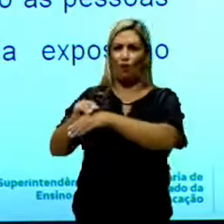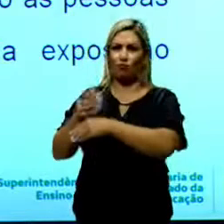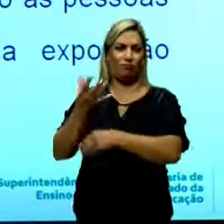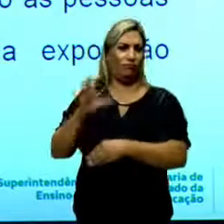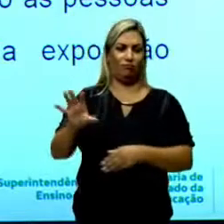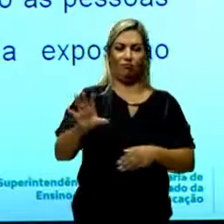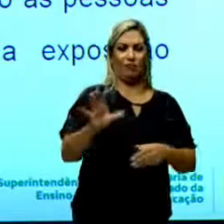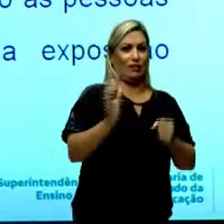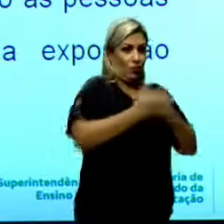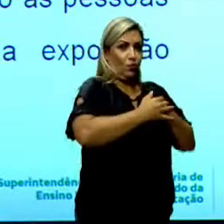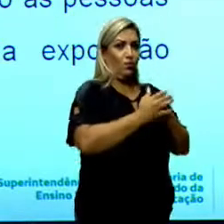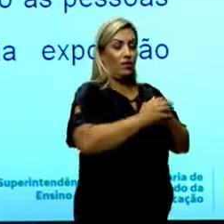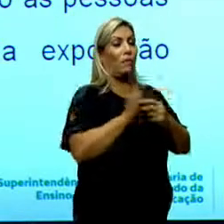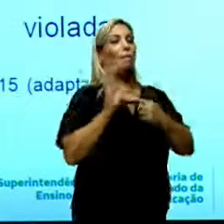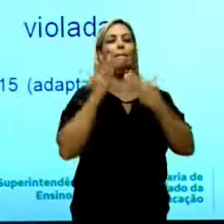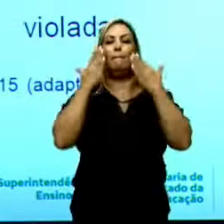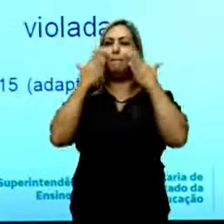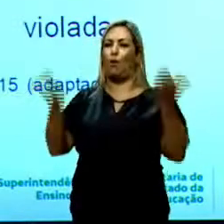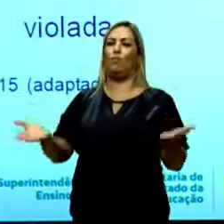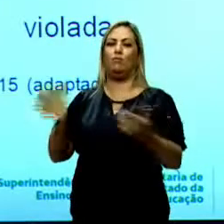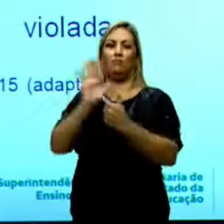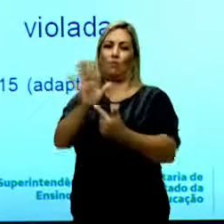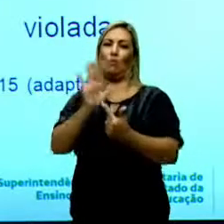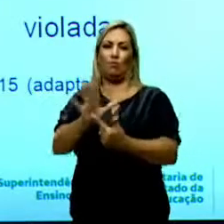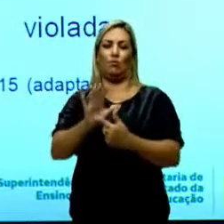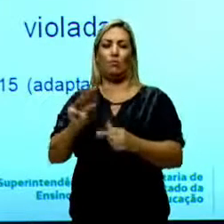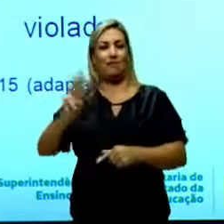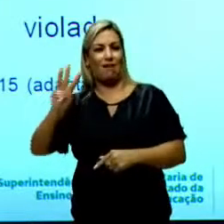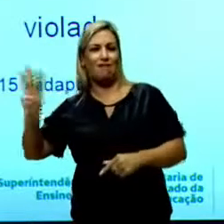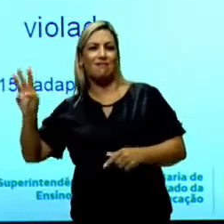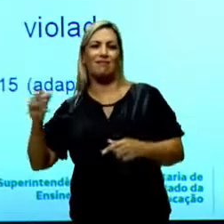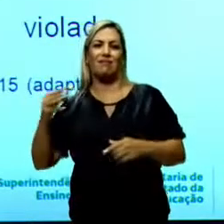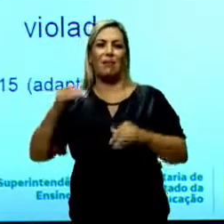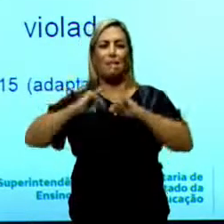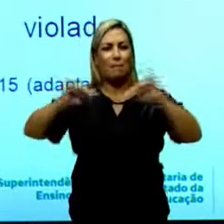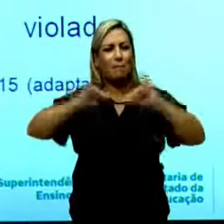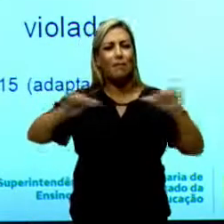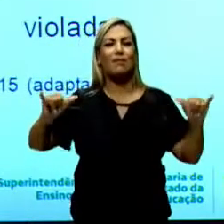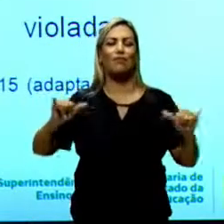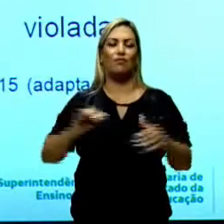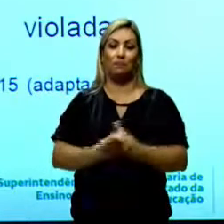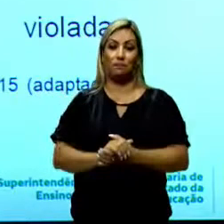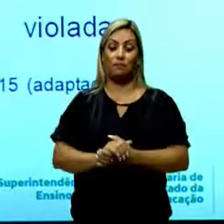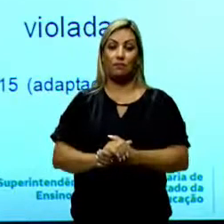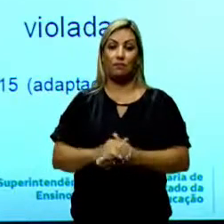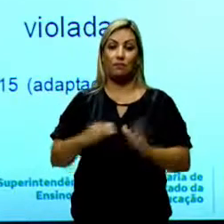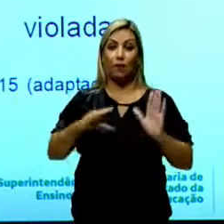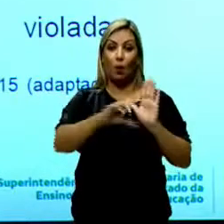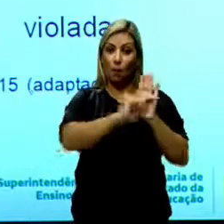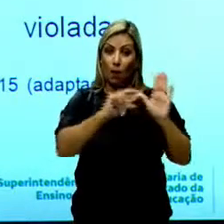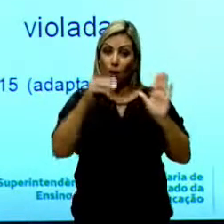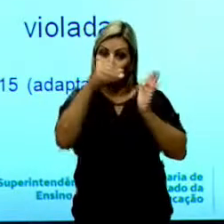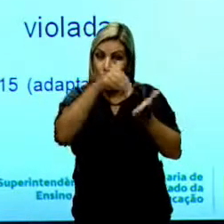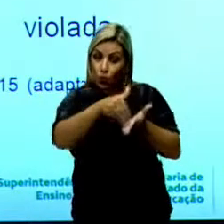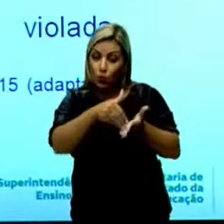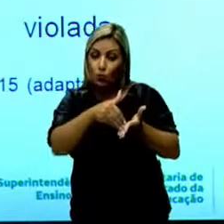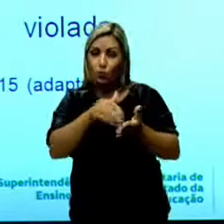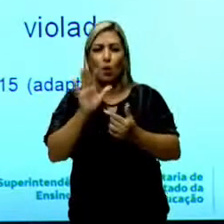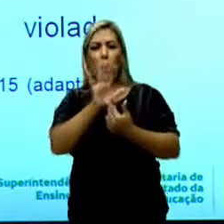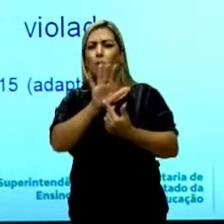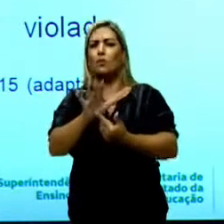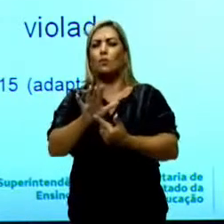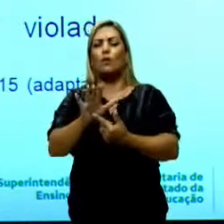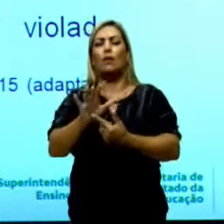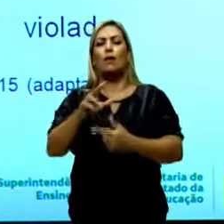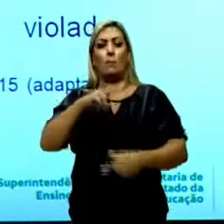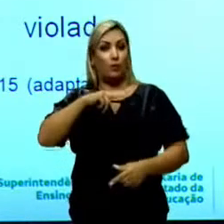estão expondo-os na mídia. No último parágrafo, A exibição da privacidade dos filhos começa a